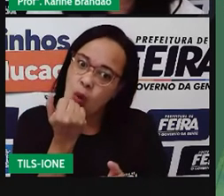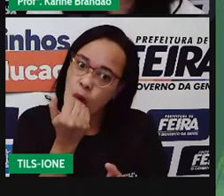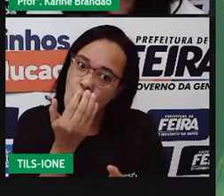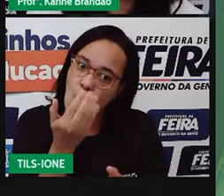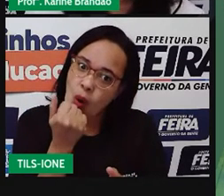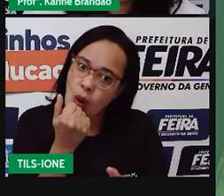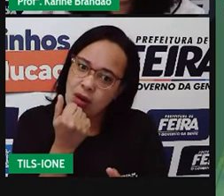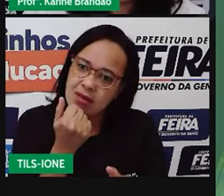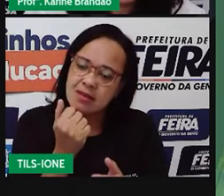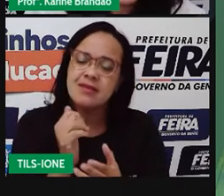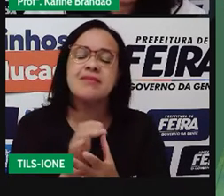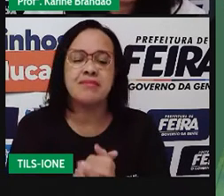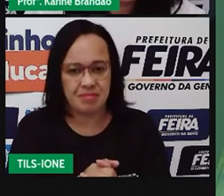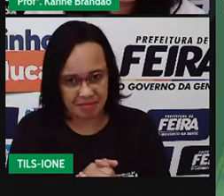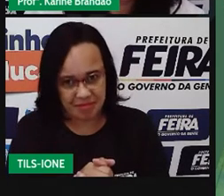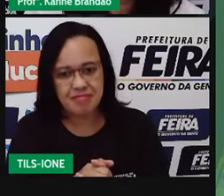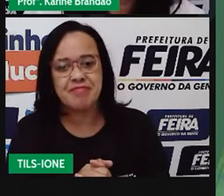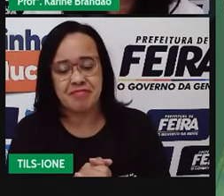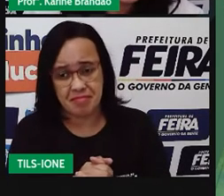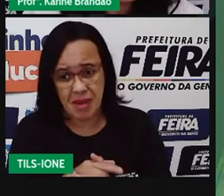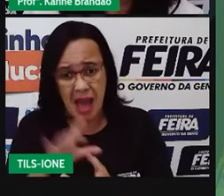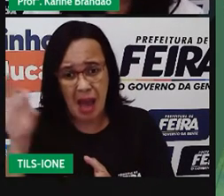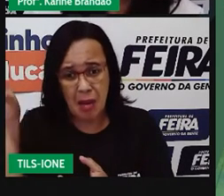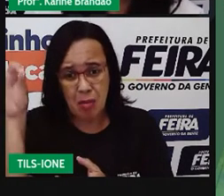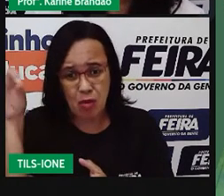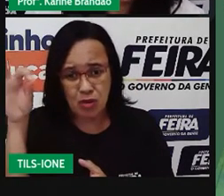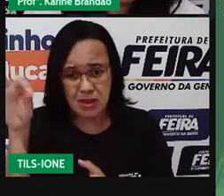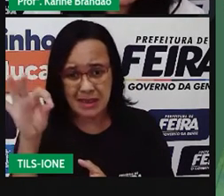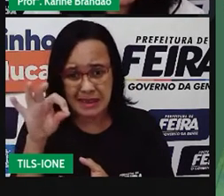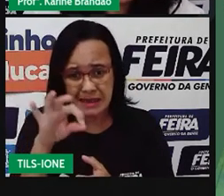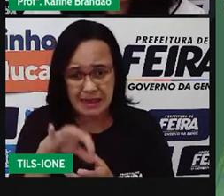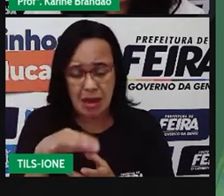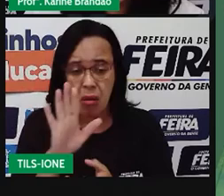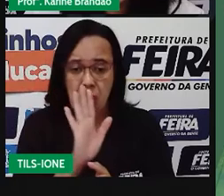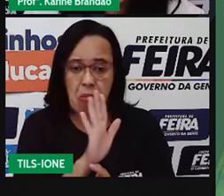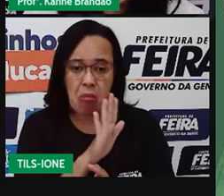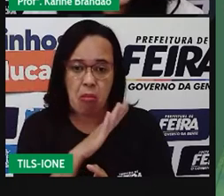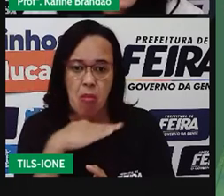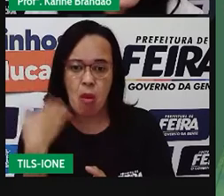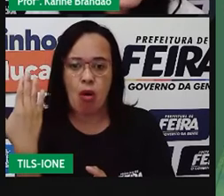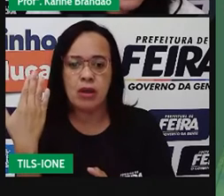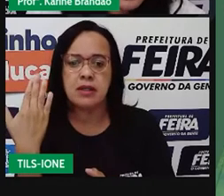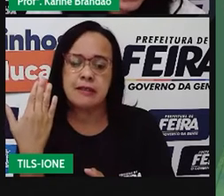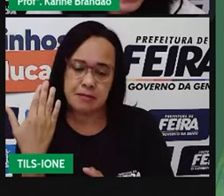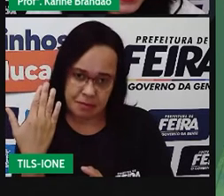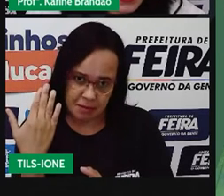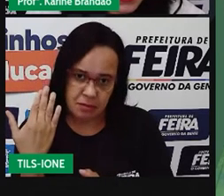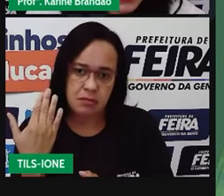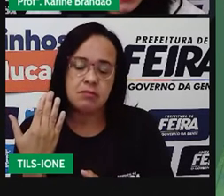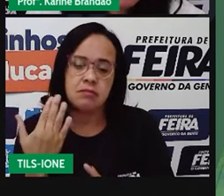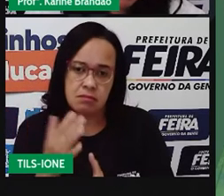produzir, liberar algumas substâncias aí pra decompor, pra destruir essa